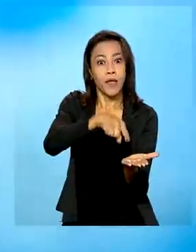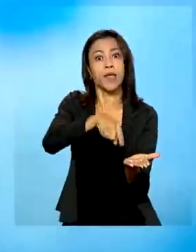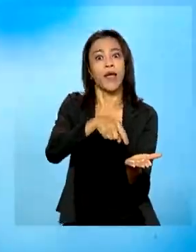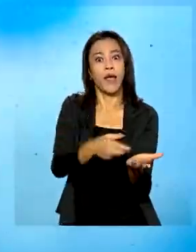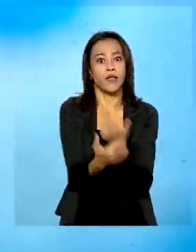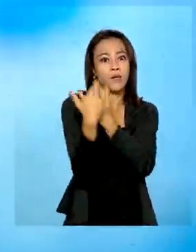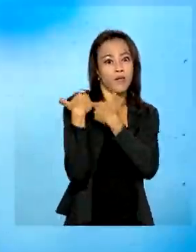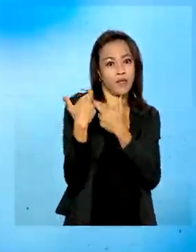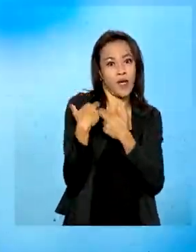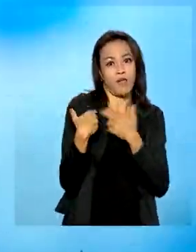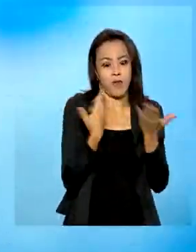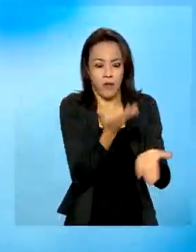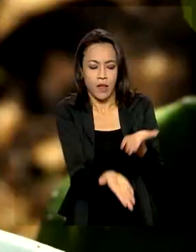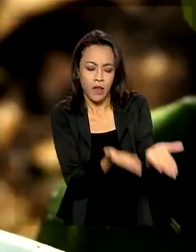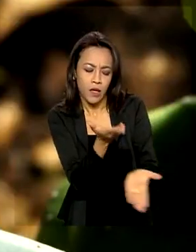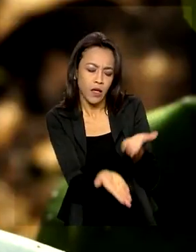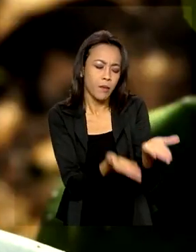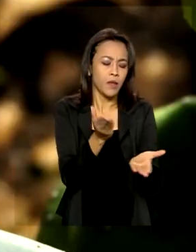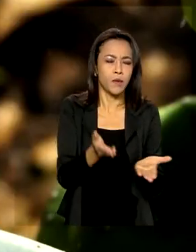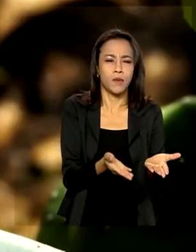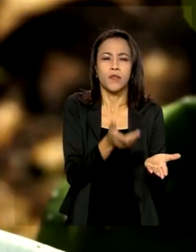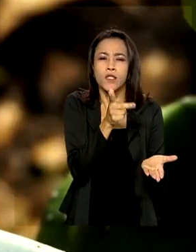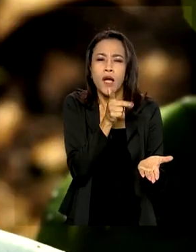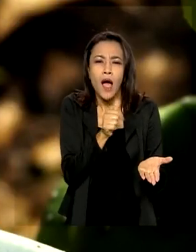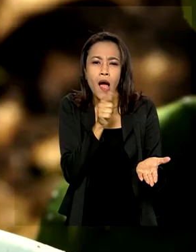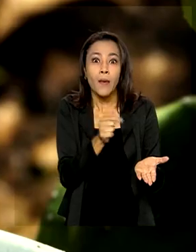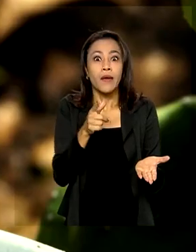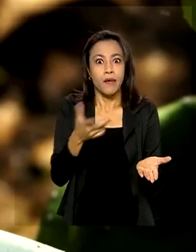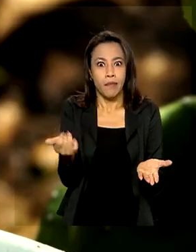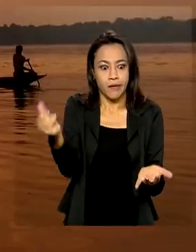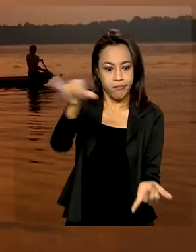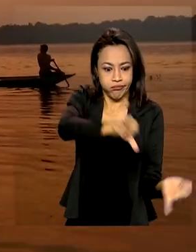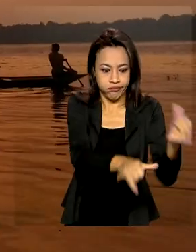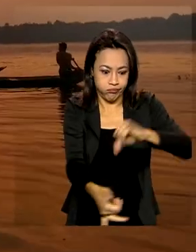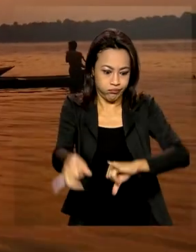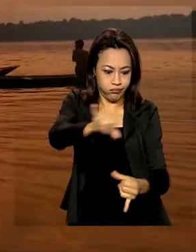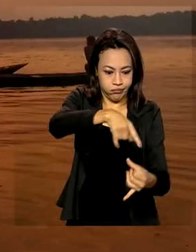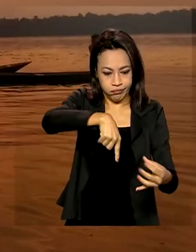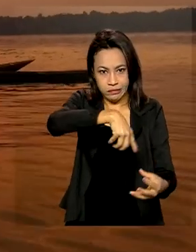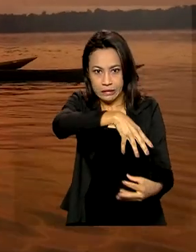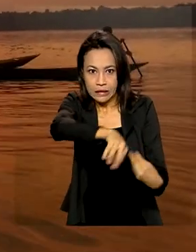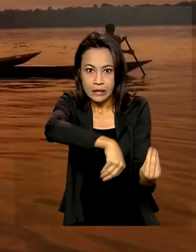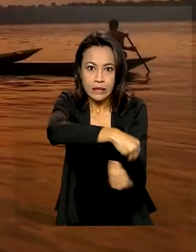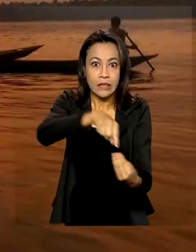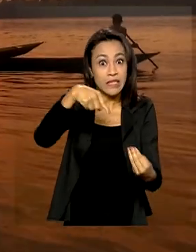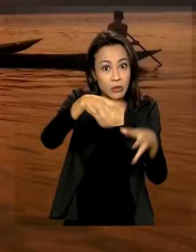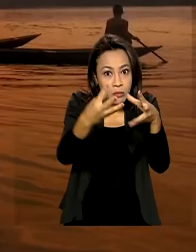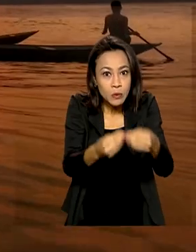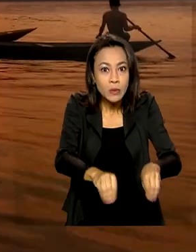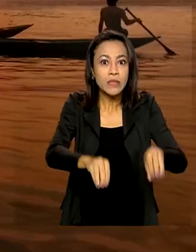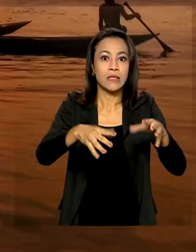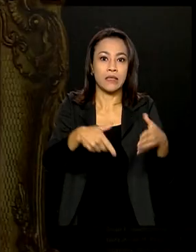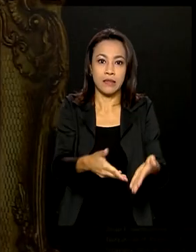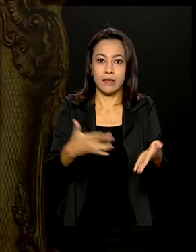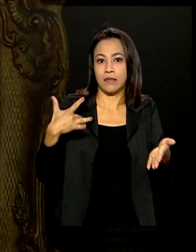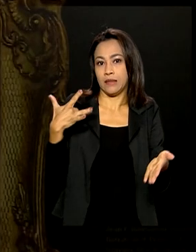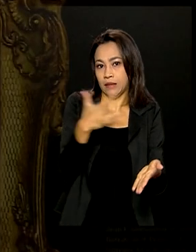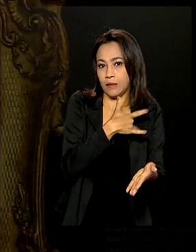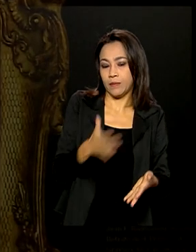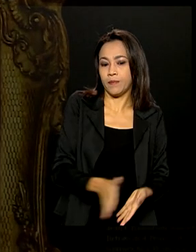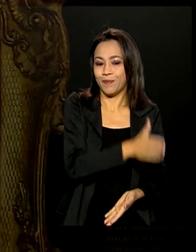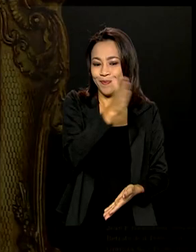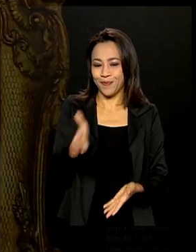e a pura presença de substâncias químicas e radiológicas prejudiciais à saúde. Em